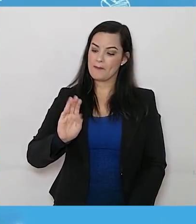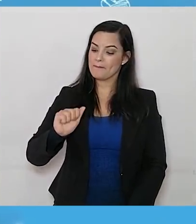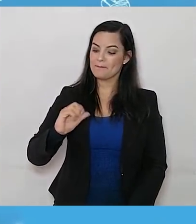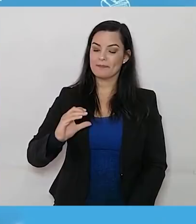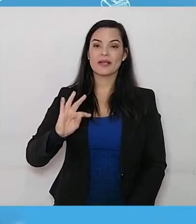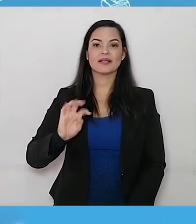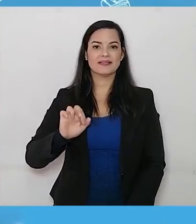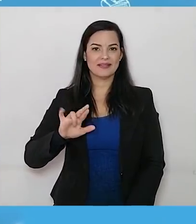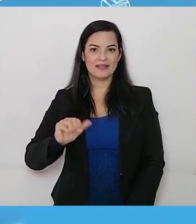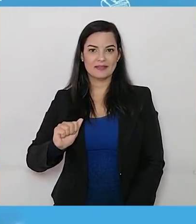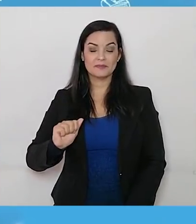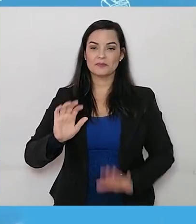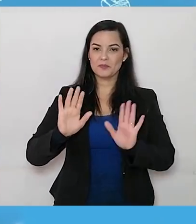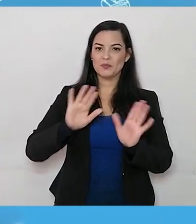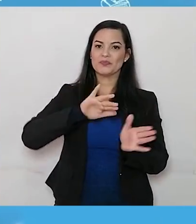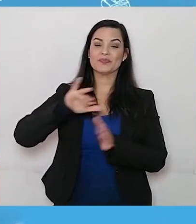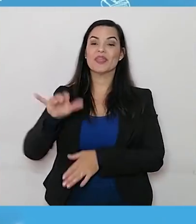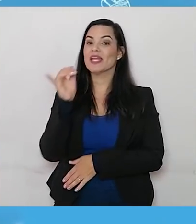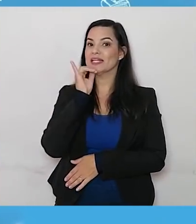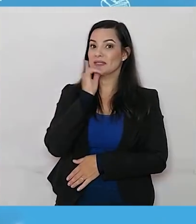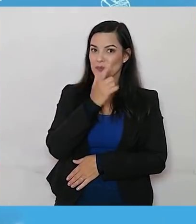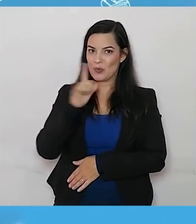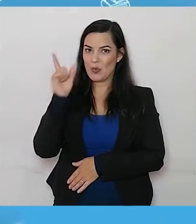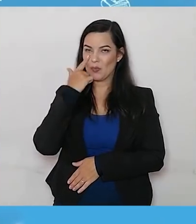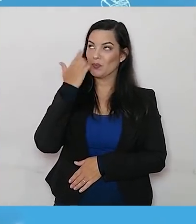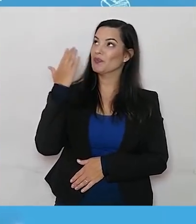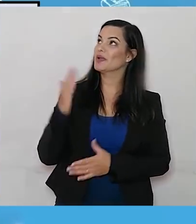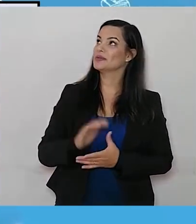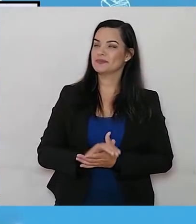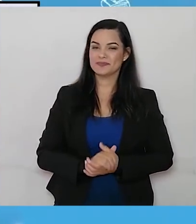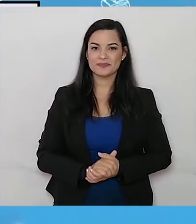Então, agora vamos ver mais um exemplo. A PRO vai trocar de tela.